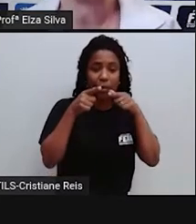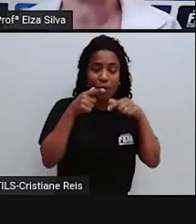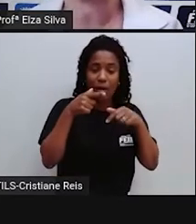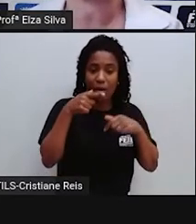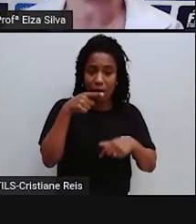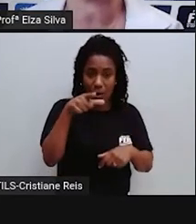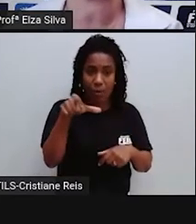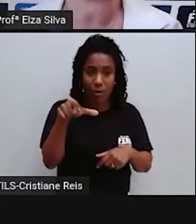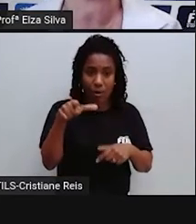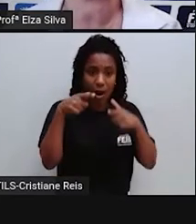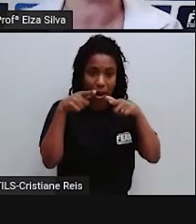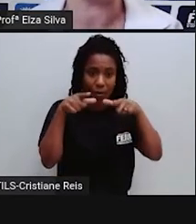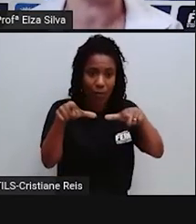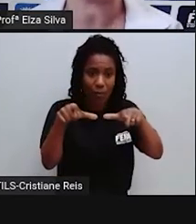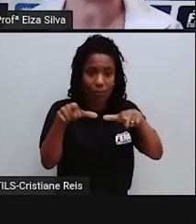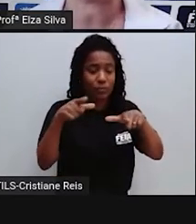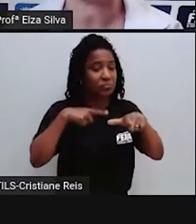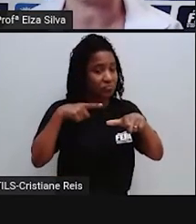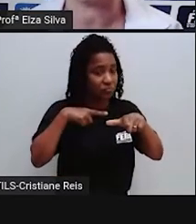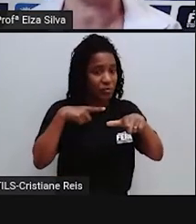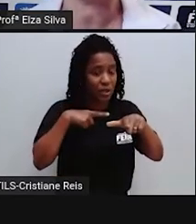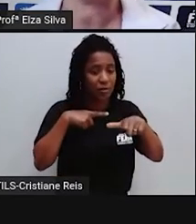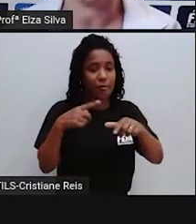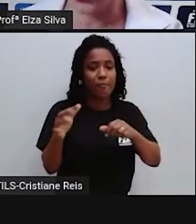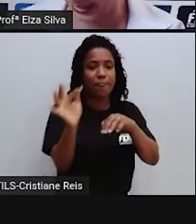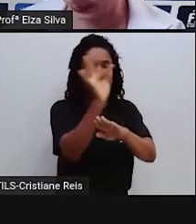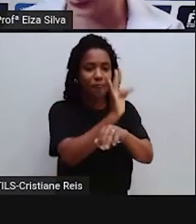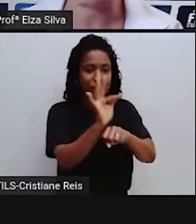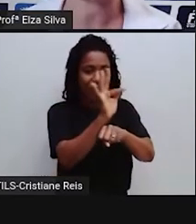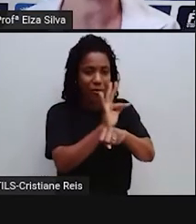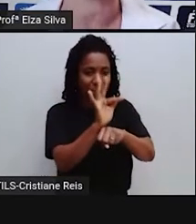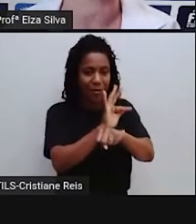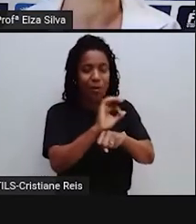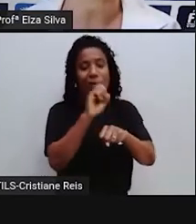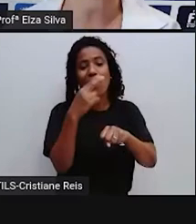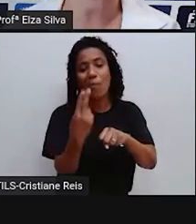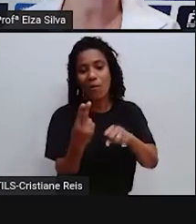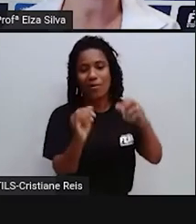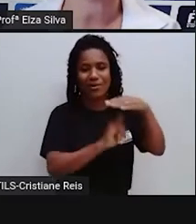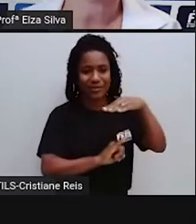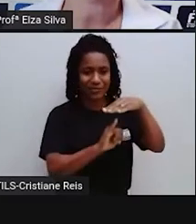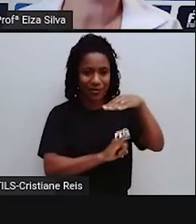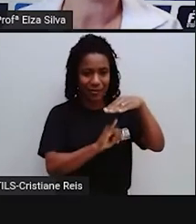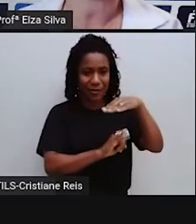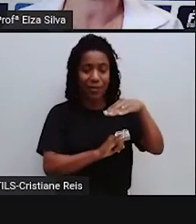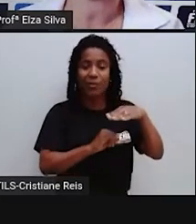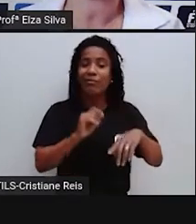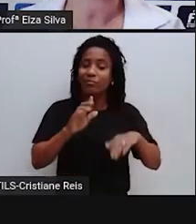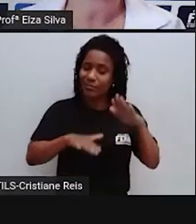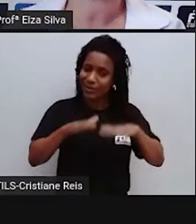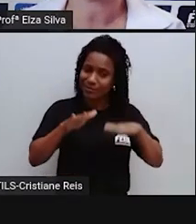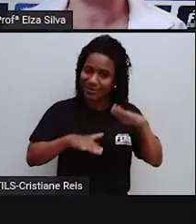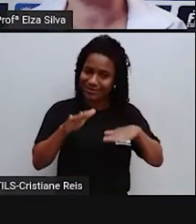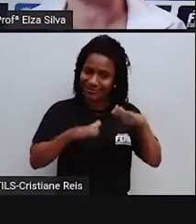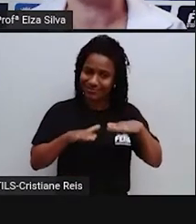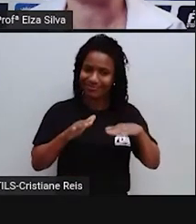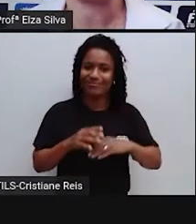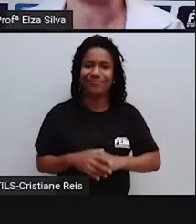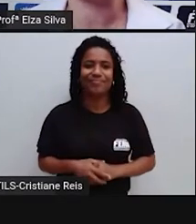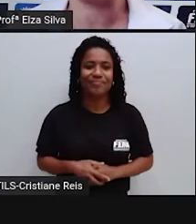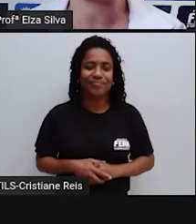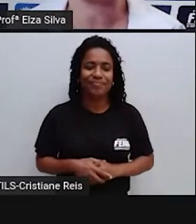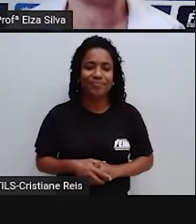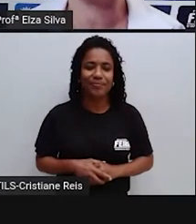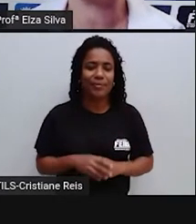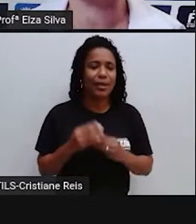Tudo vai depender Do público Que irá ler O relato pessoal E com relação A estrutura